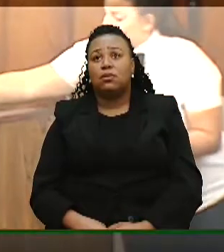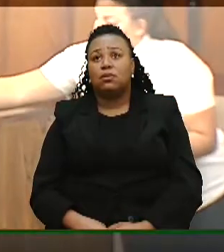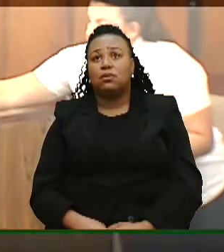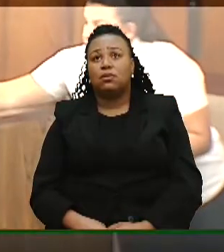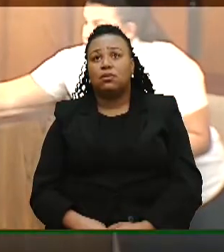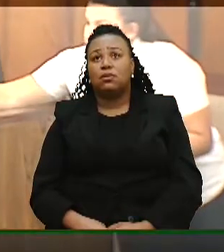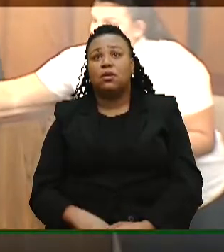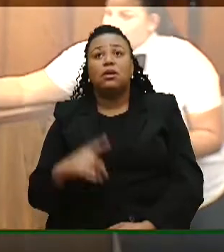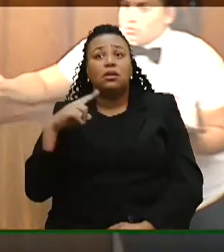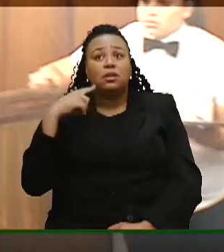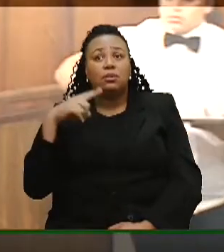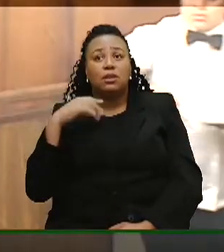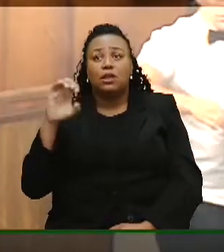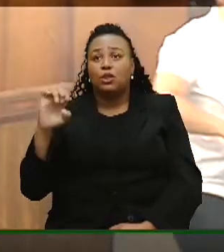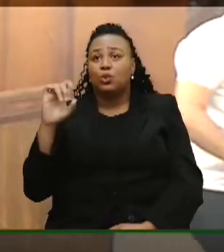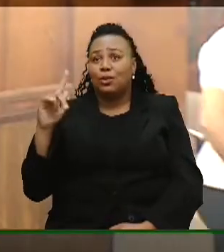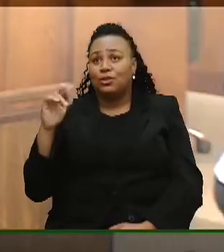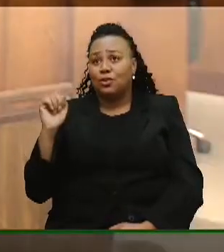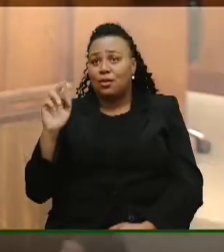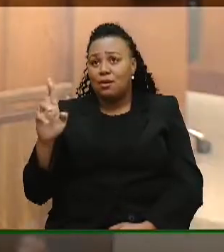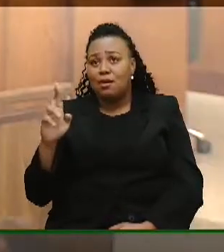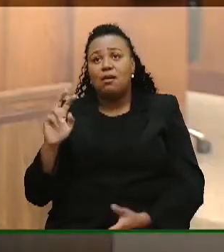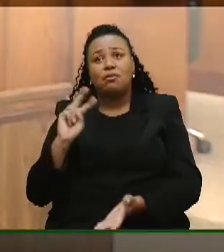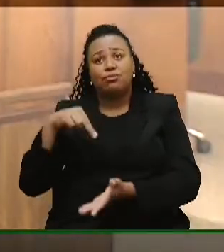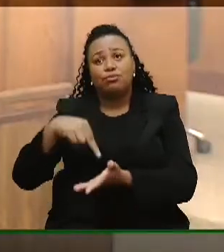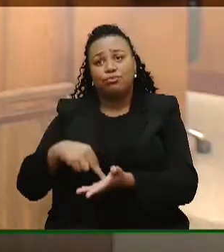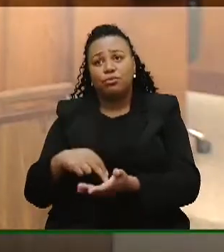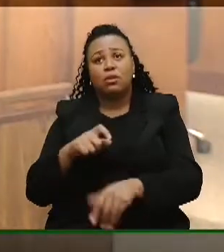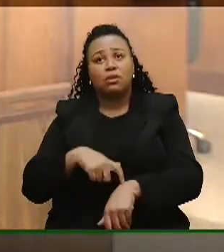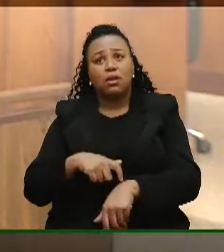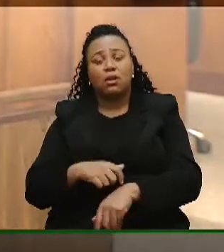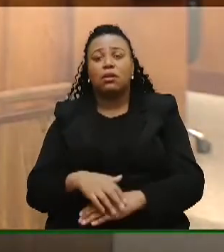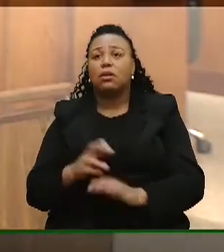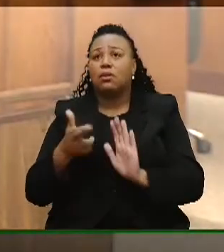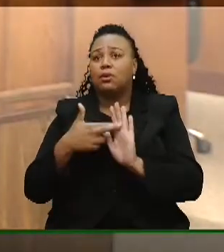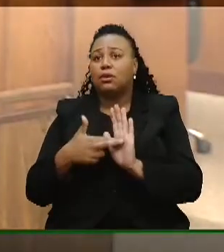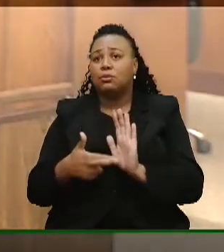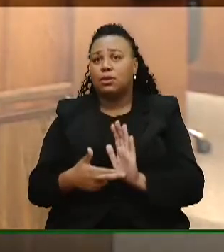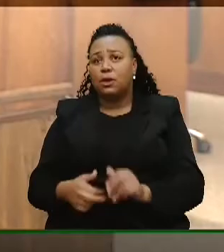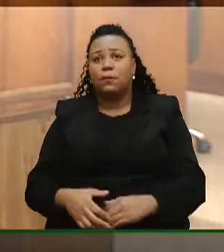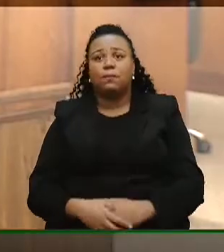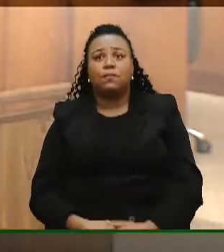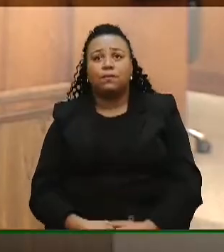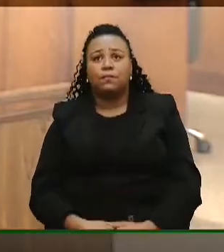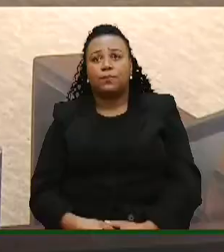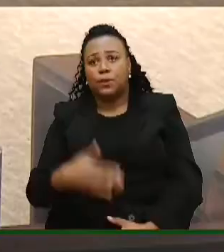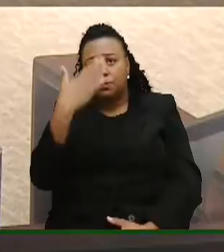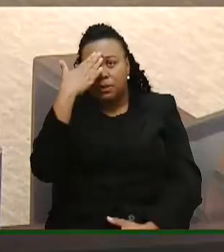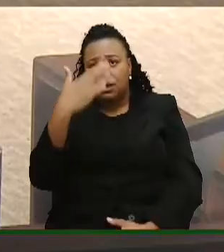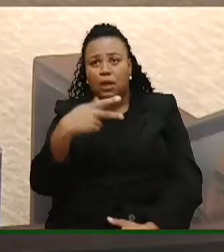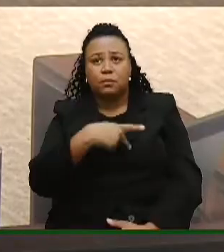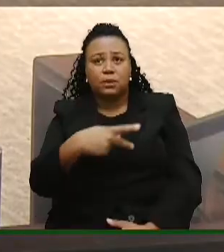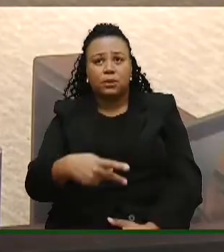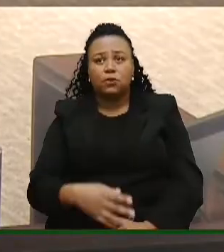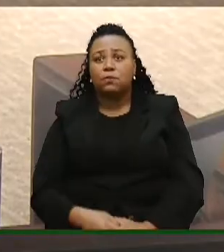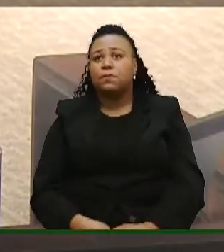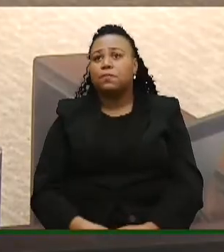Deputado Edgar Preto, a tribuna está à sua disposição pelo período regimental. Obrigado, presidente.